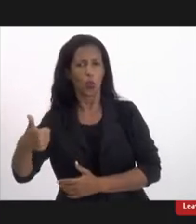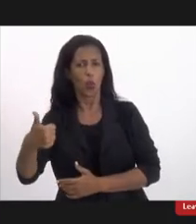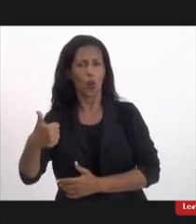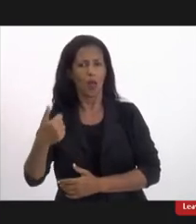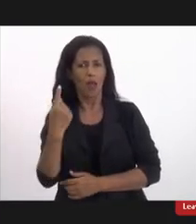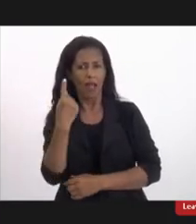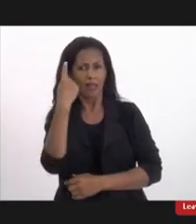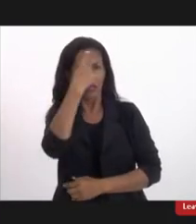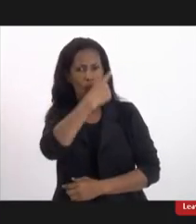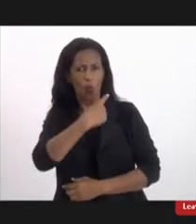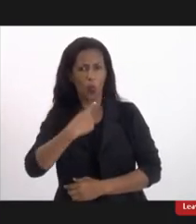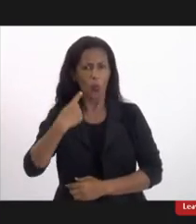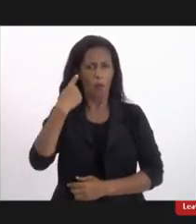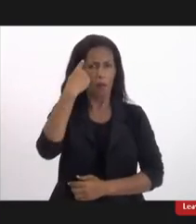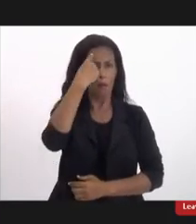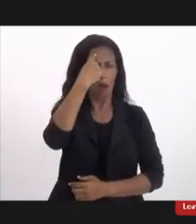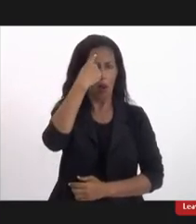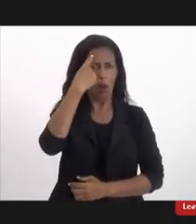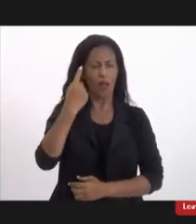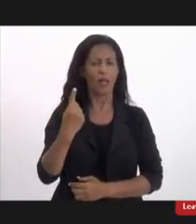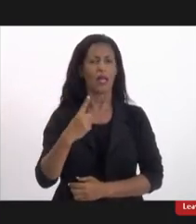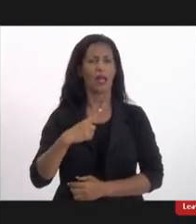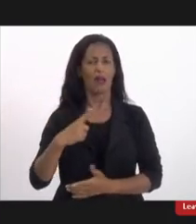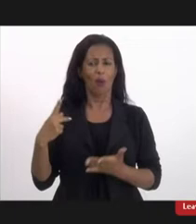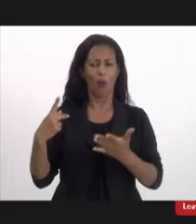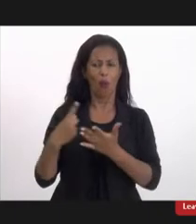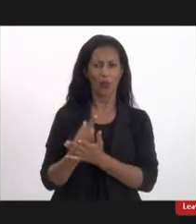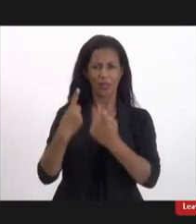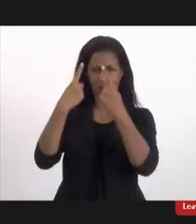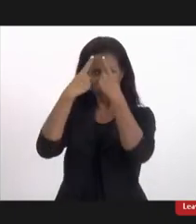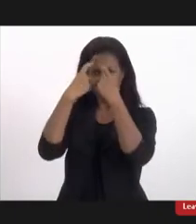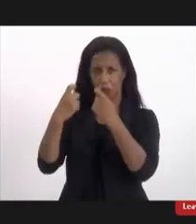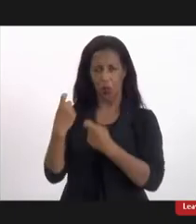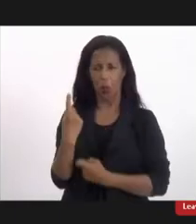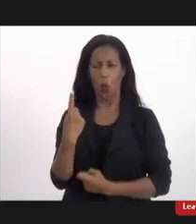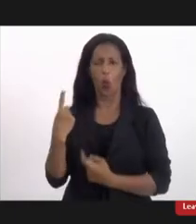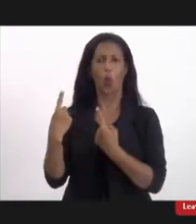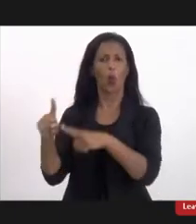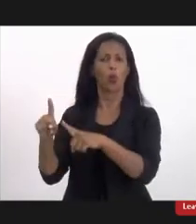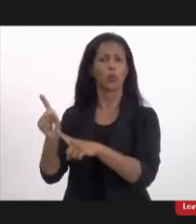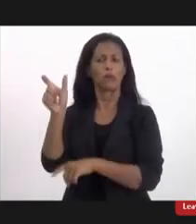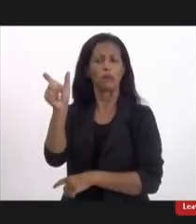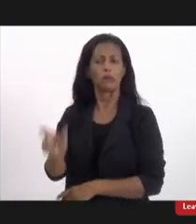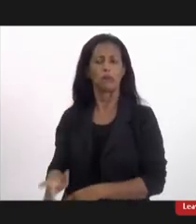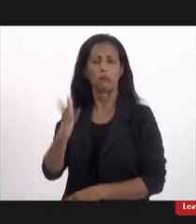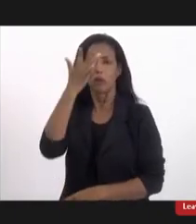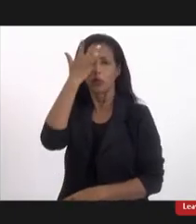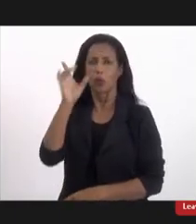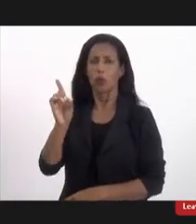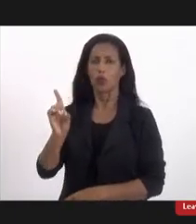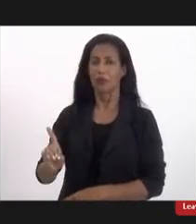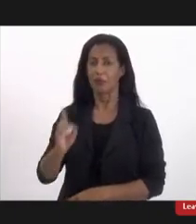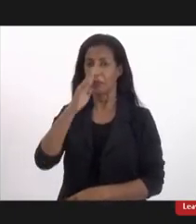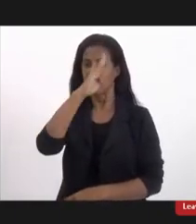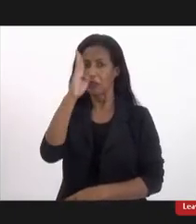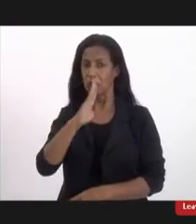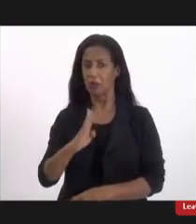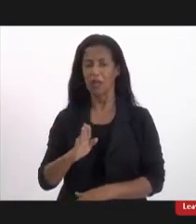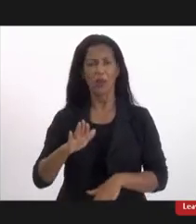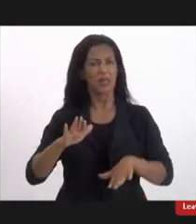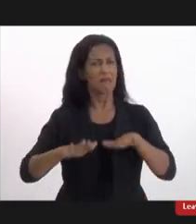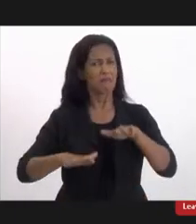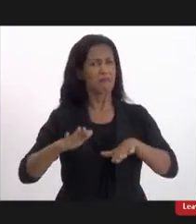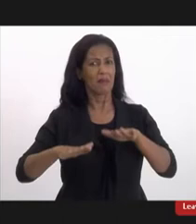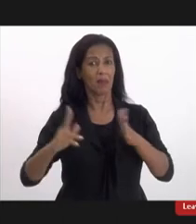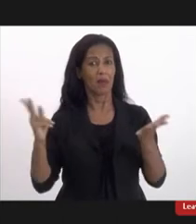violência contra a pessoa com deficiência é registrado no Brasil e a maioria desses casos